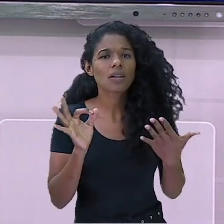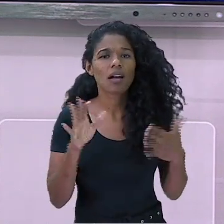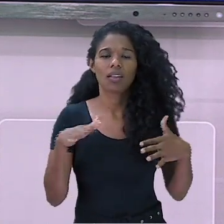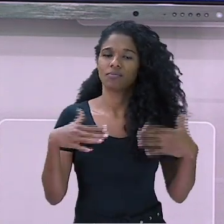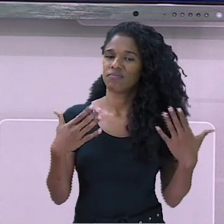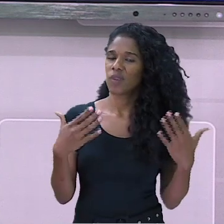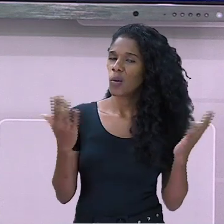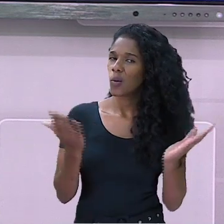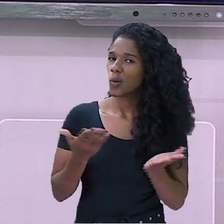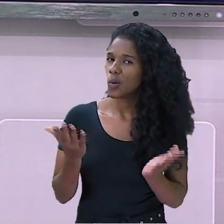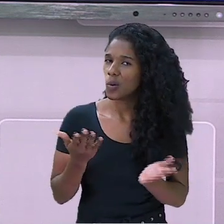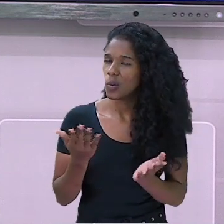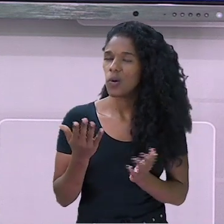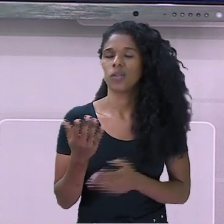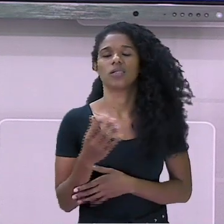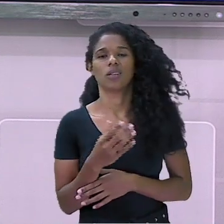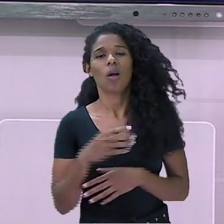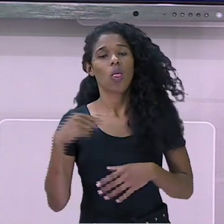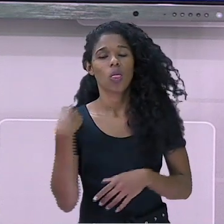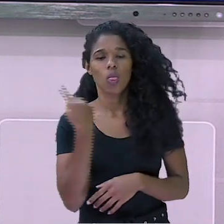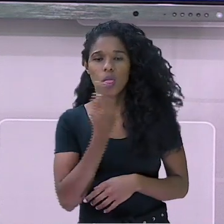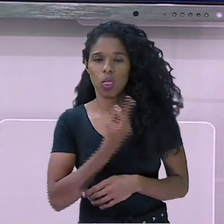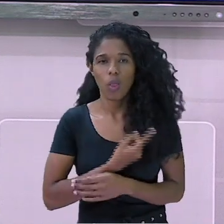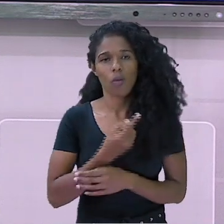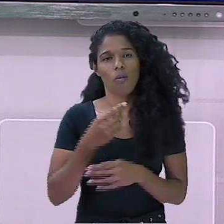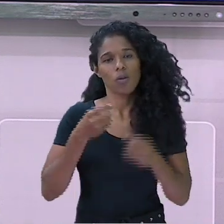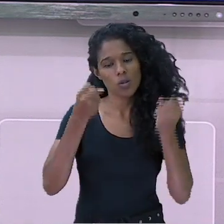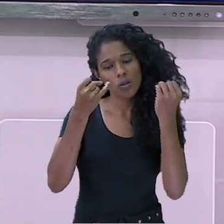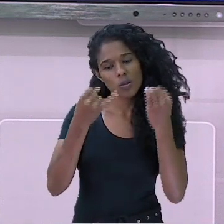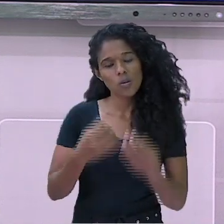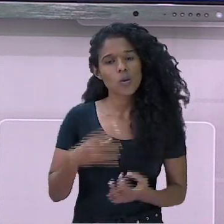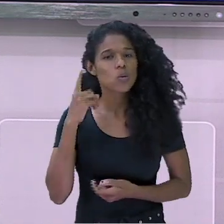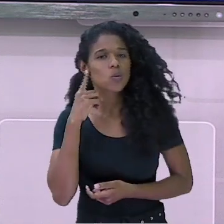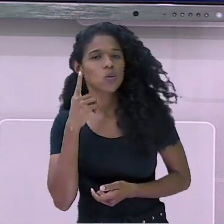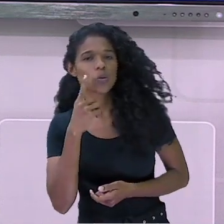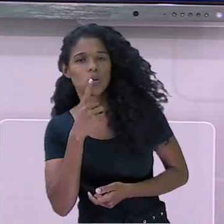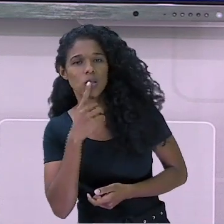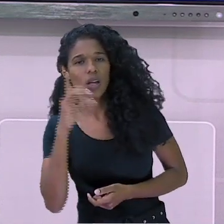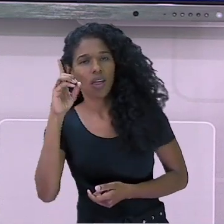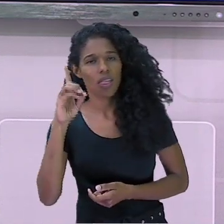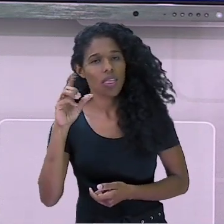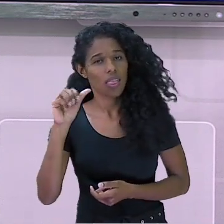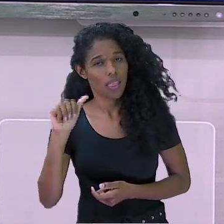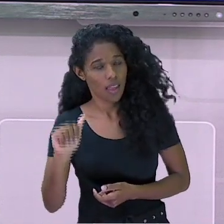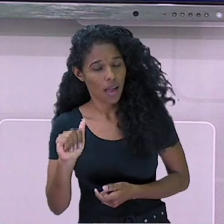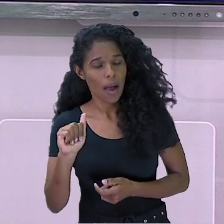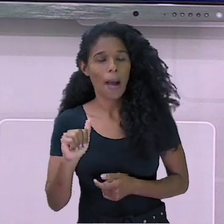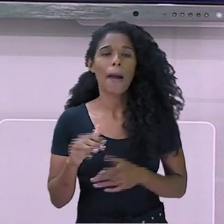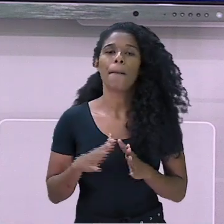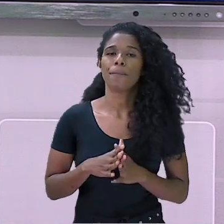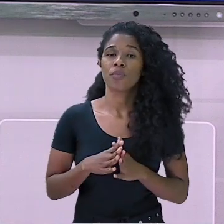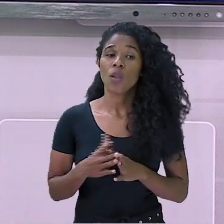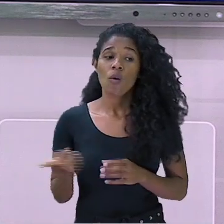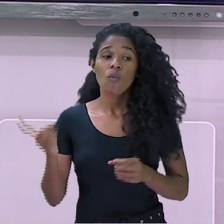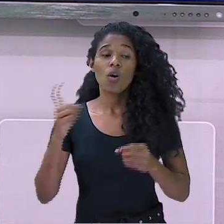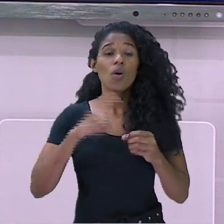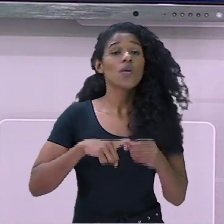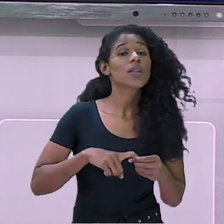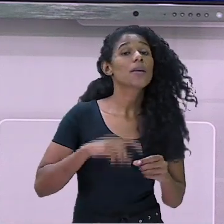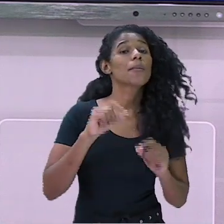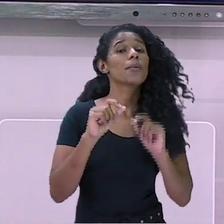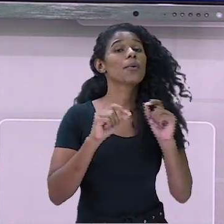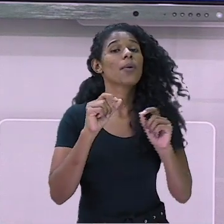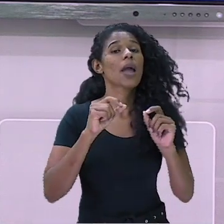nos reportamos a estudos nas áreas socioantropológica e cultural, que define que surdo